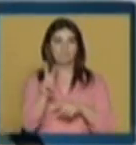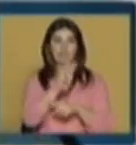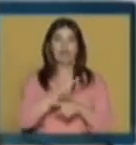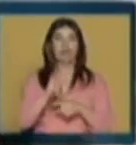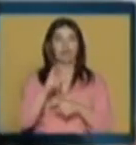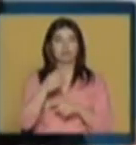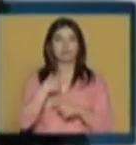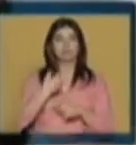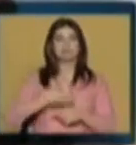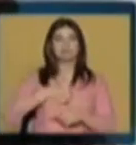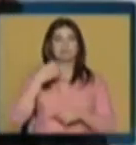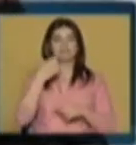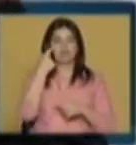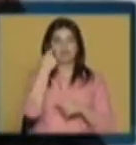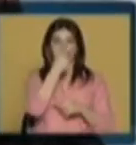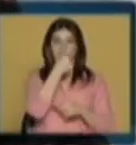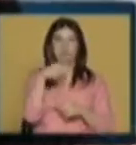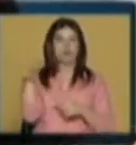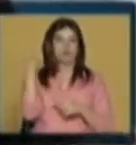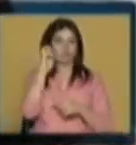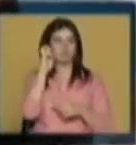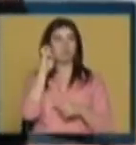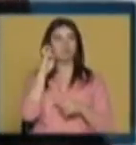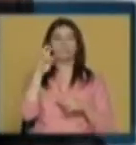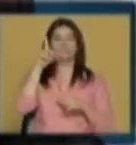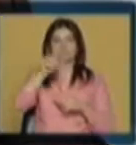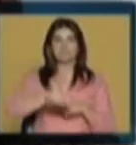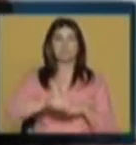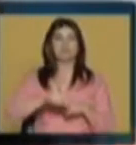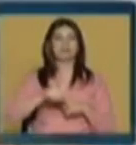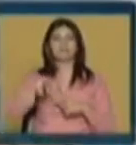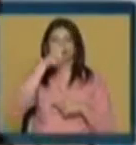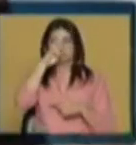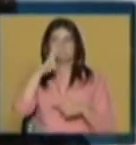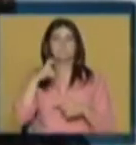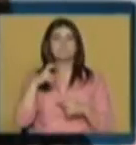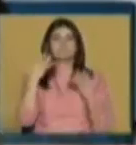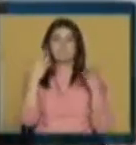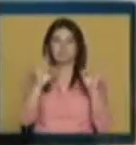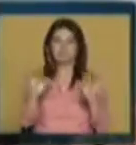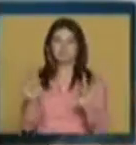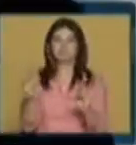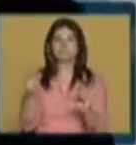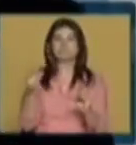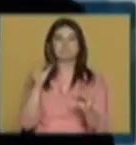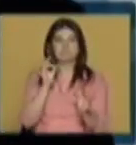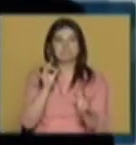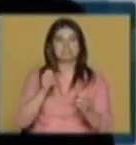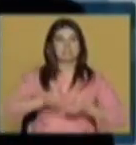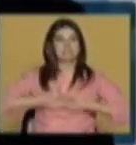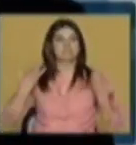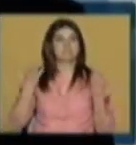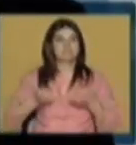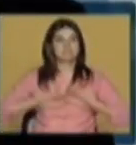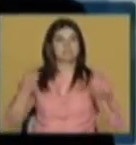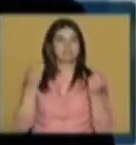apelar para outros sentidos, para além da visão e audição, podemos falar também já no próprio cheiro e no táctil, não é? Outros sentidos, de facto, estão envolvidos,